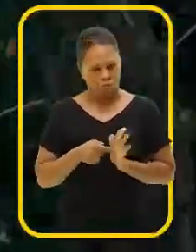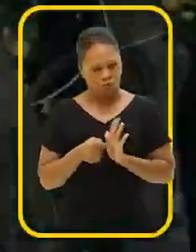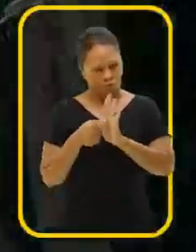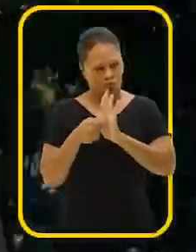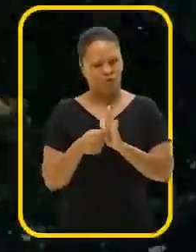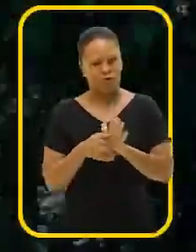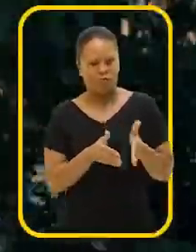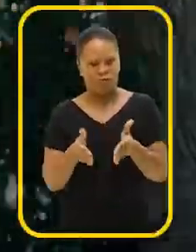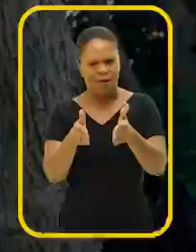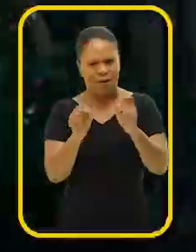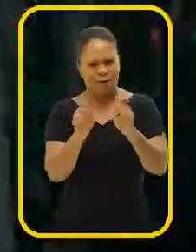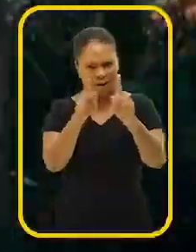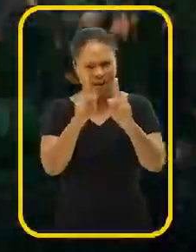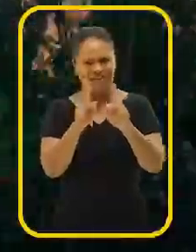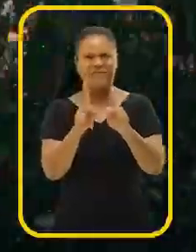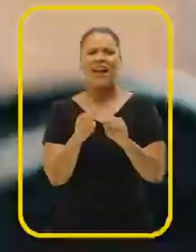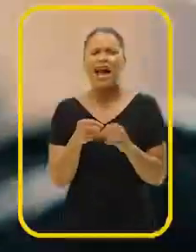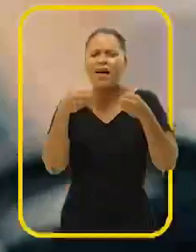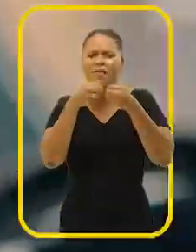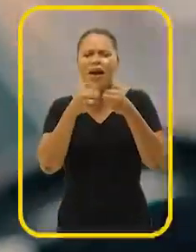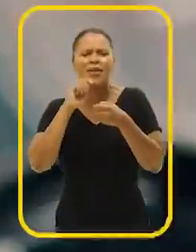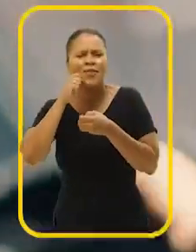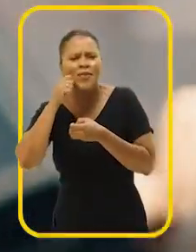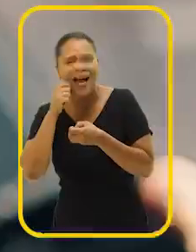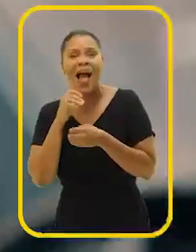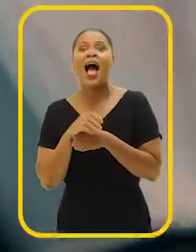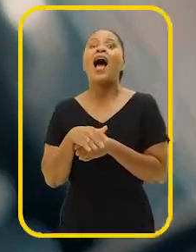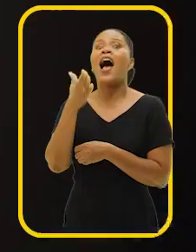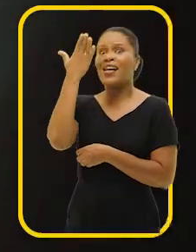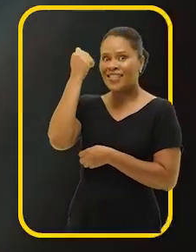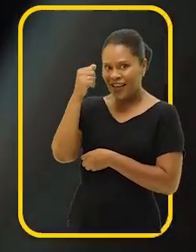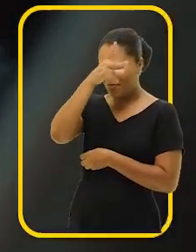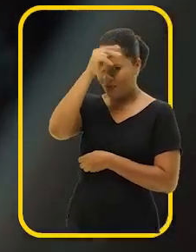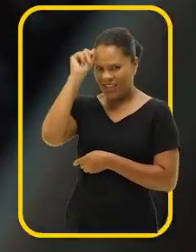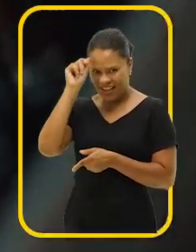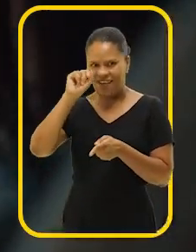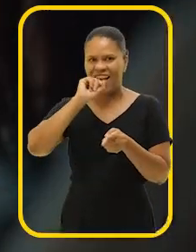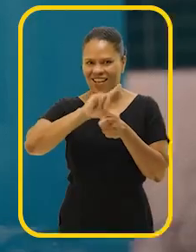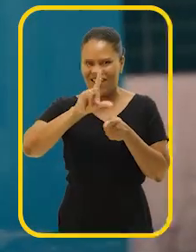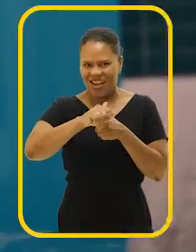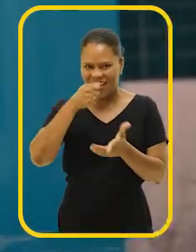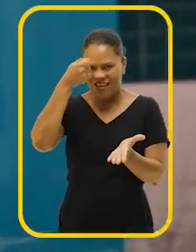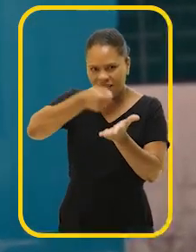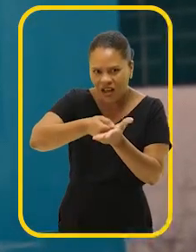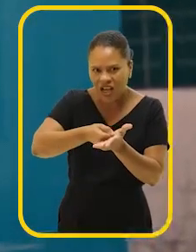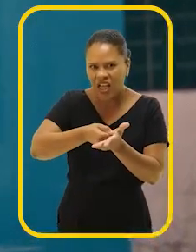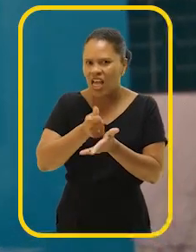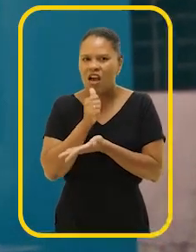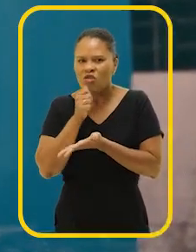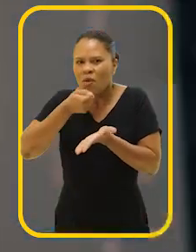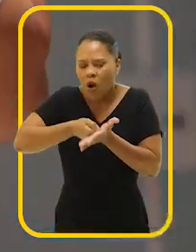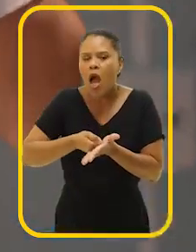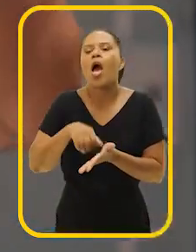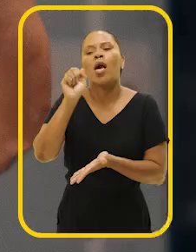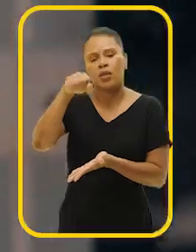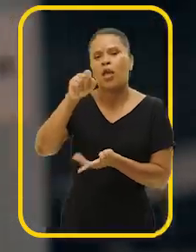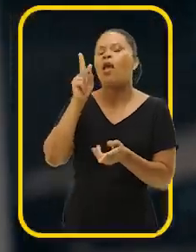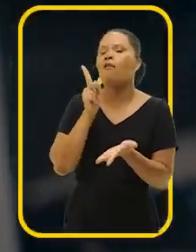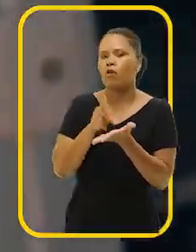perto da padaria. Ah, você meia que é aquela que a prefeitura tava devendo aluguel? Sim, ainda tá sem padrinho, que ainda tá devendo dois anos.